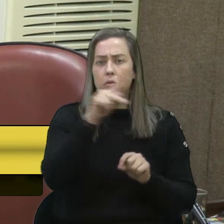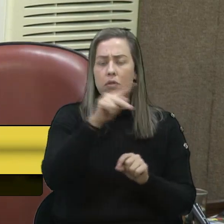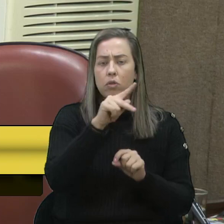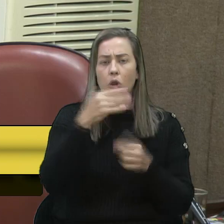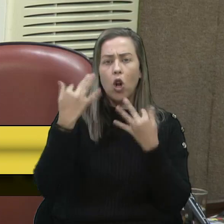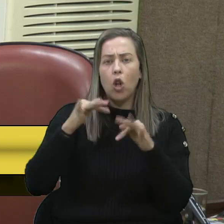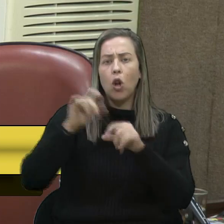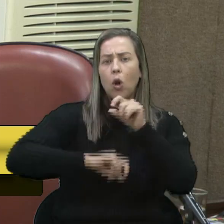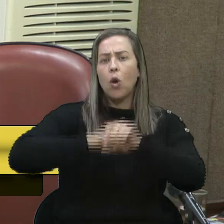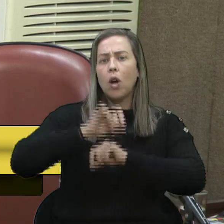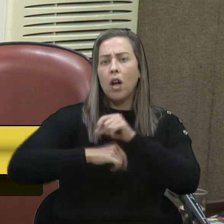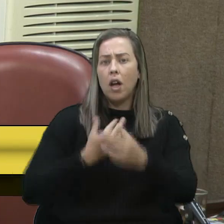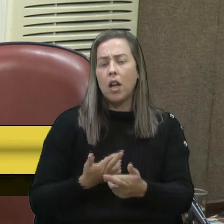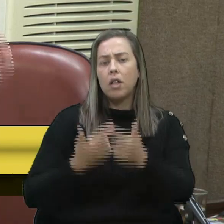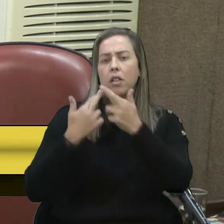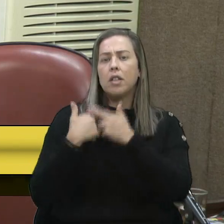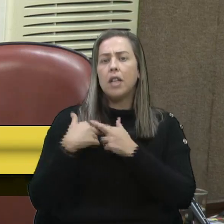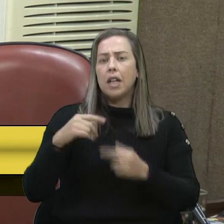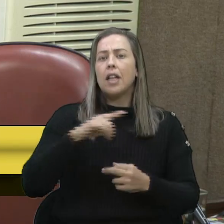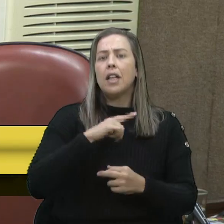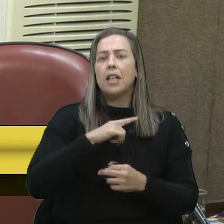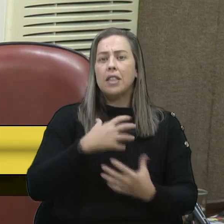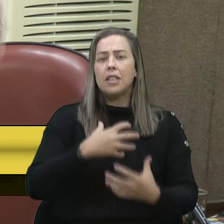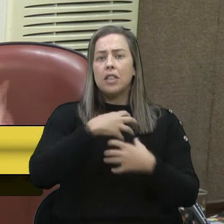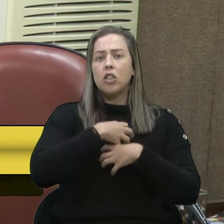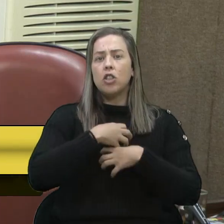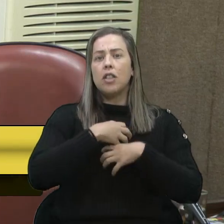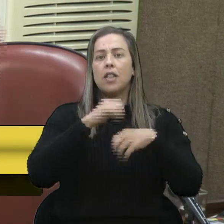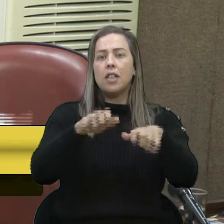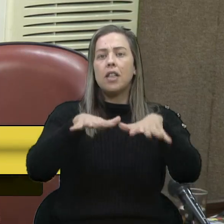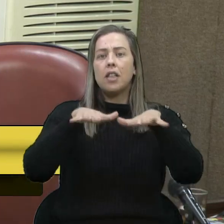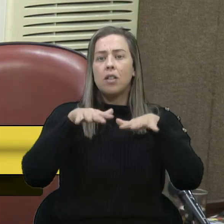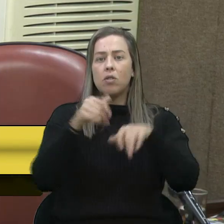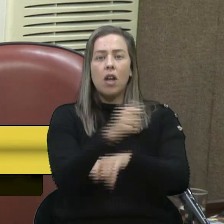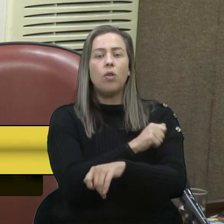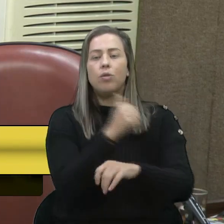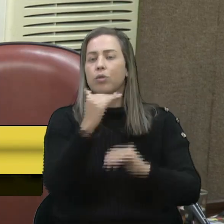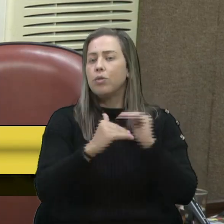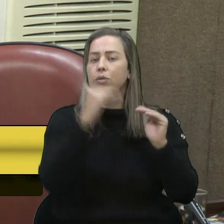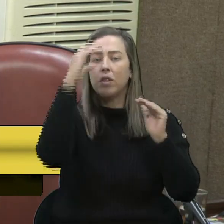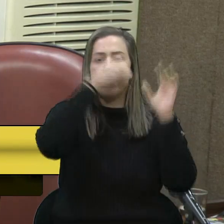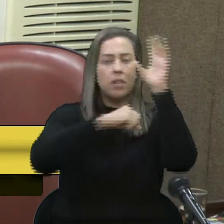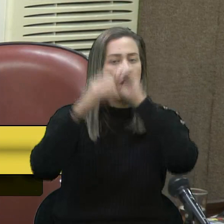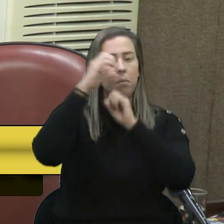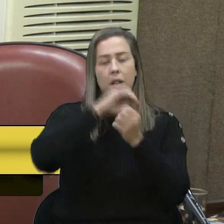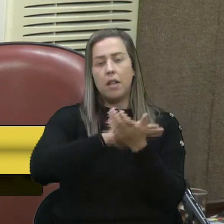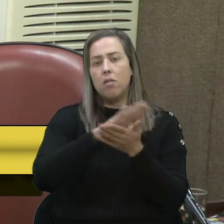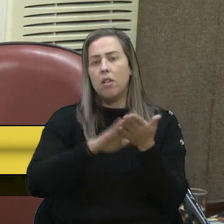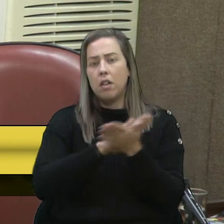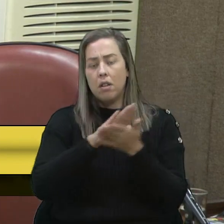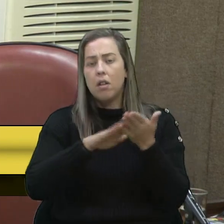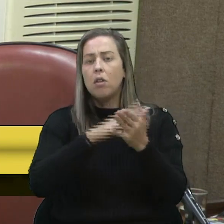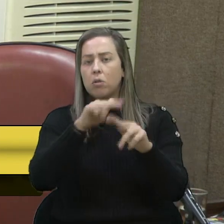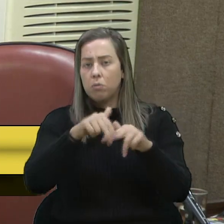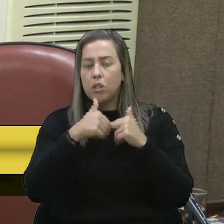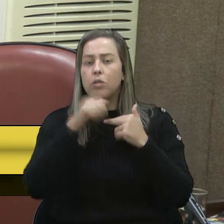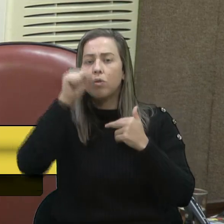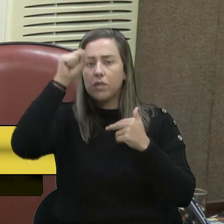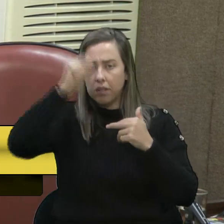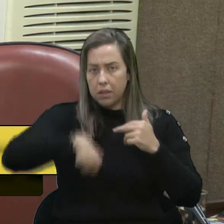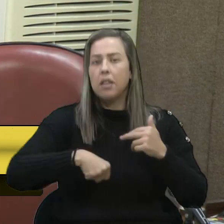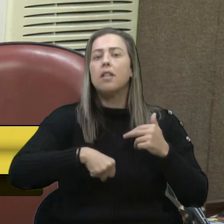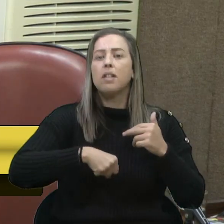dói muito num professor, é sentir que a sua turma não está se desenvolvendo, não está aprendendo. Então, com certeza, isso sim